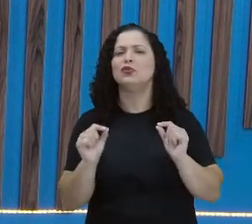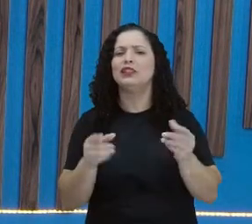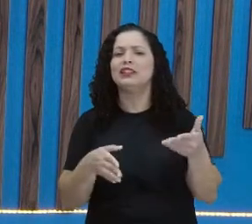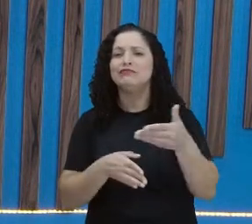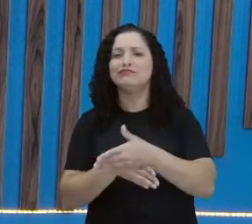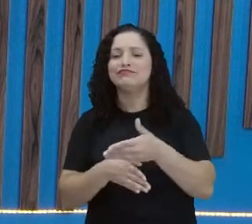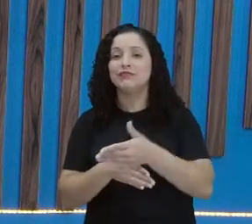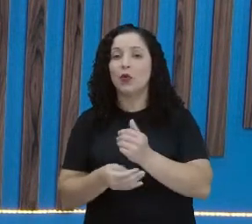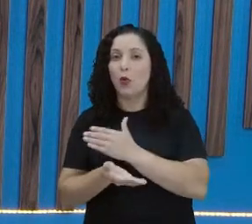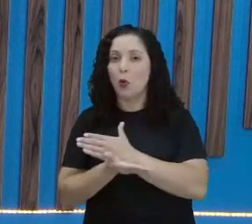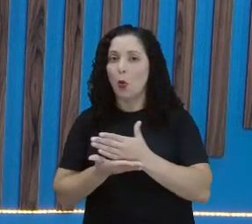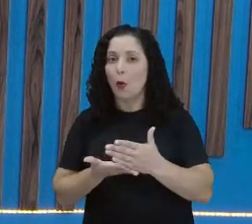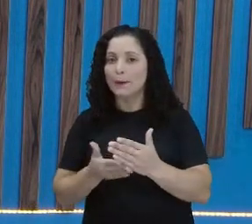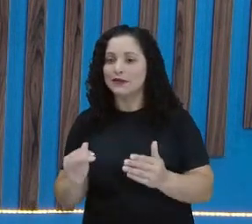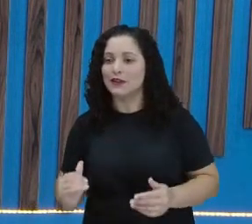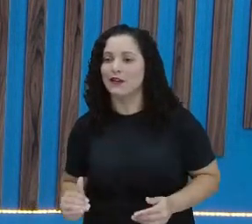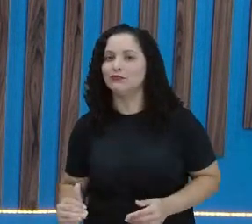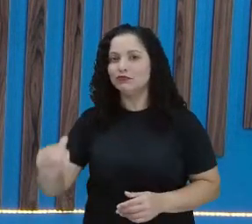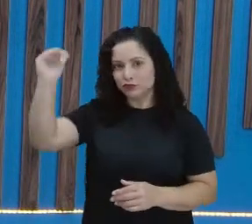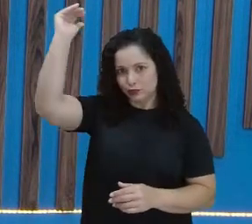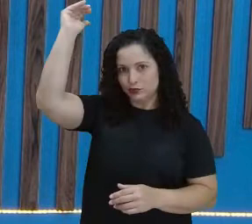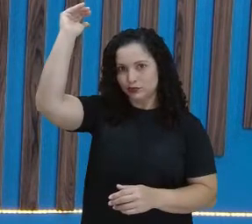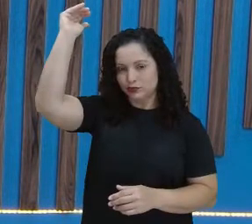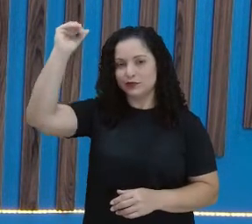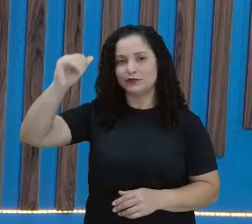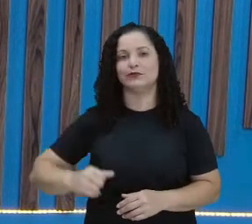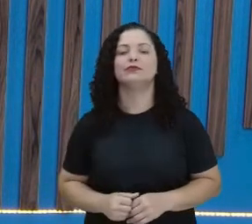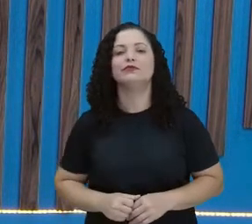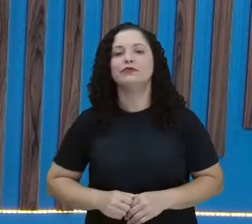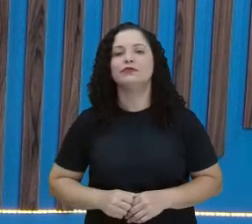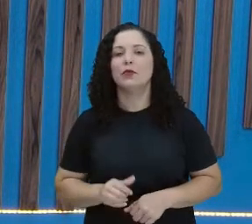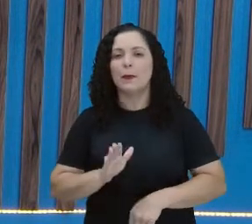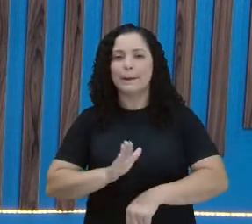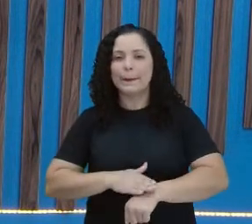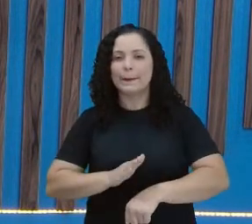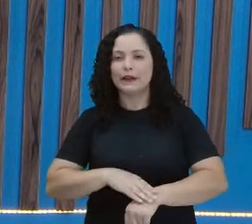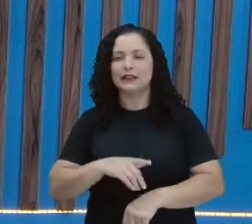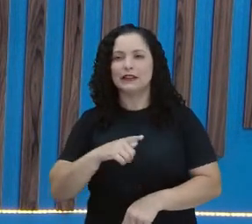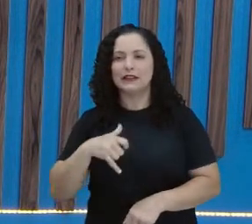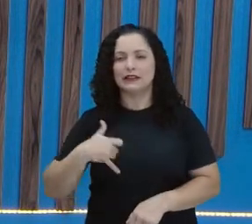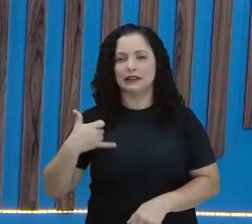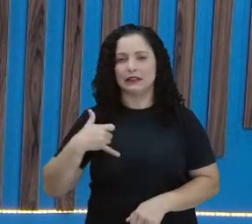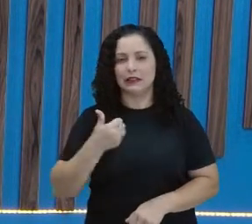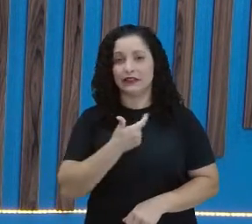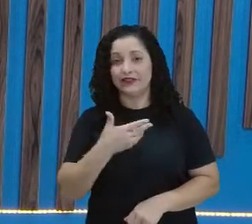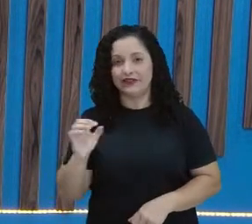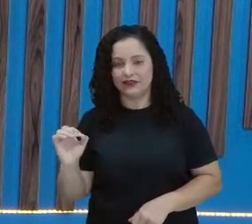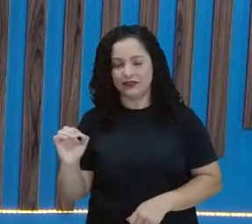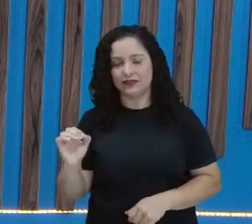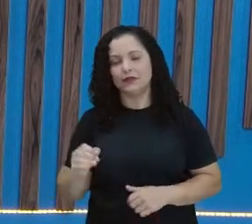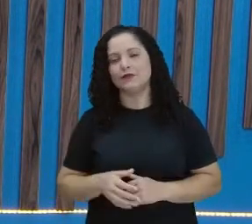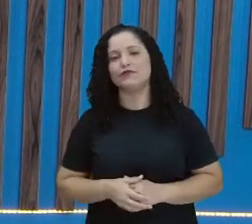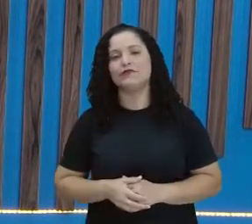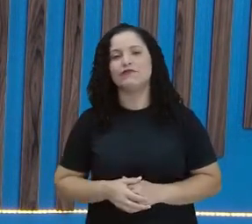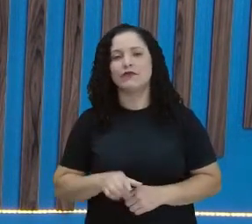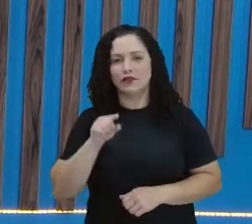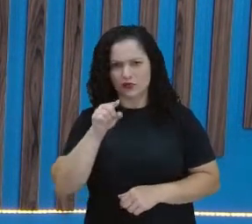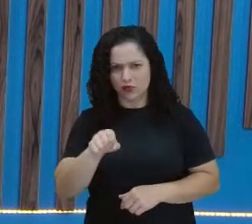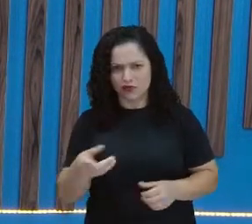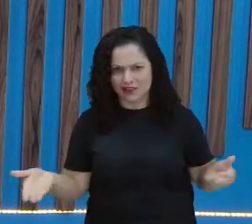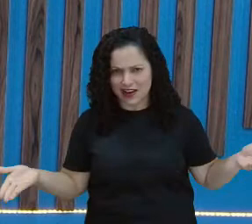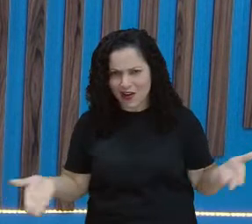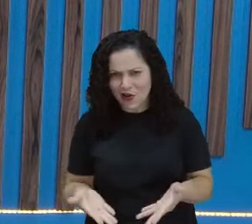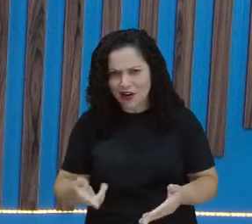fase adulta, que é a fase dos 20 anos. Você encontra-se na fase